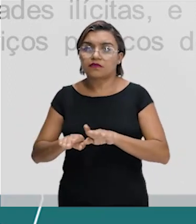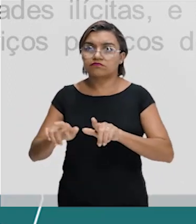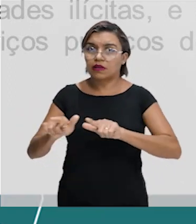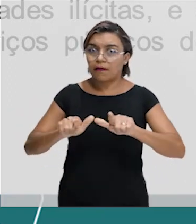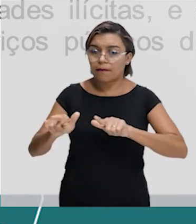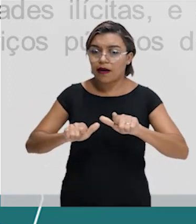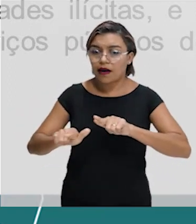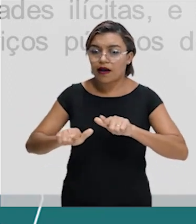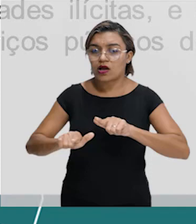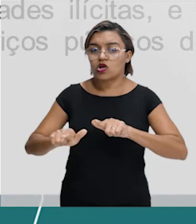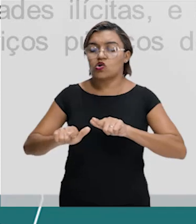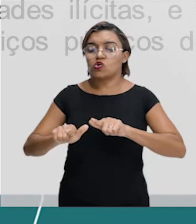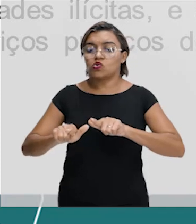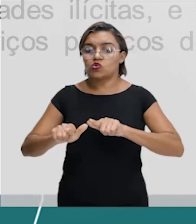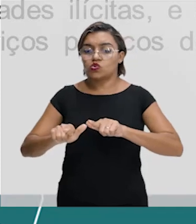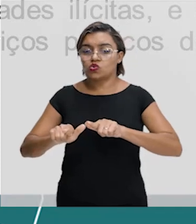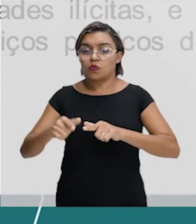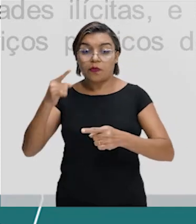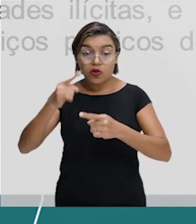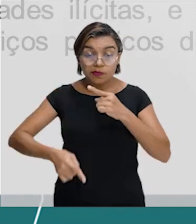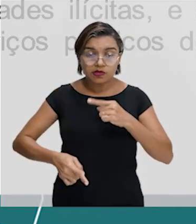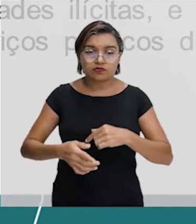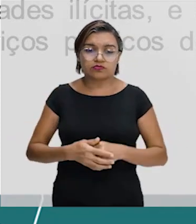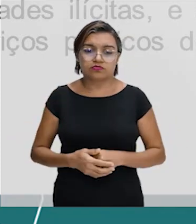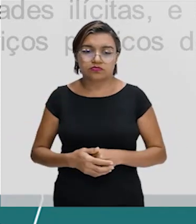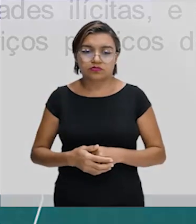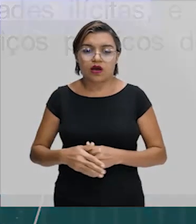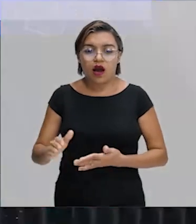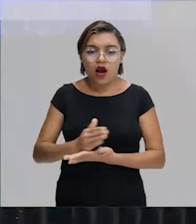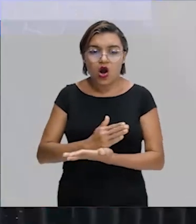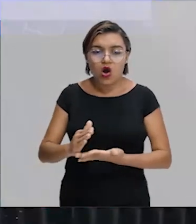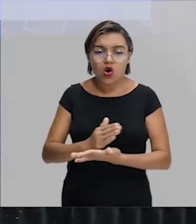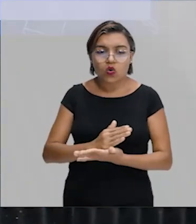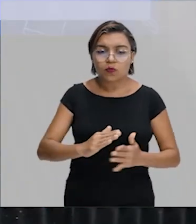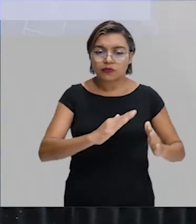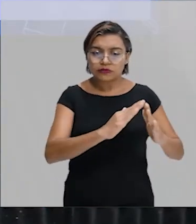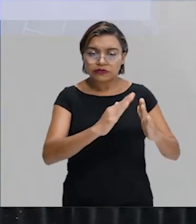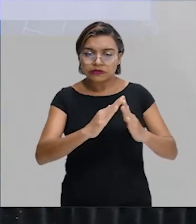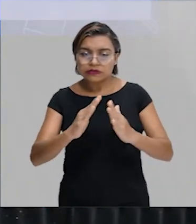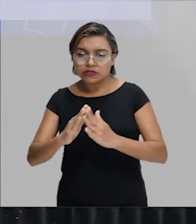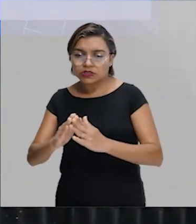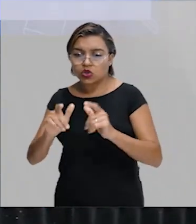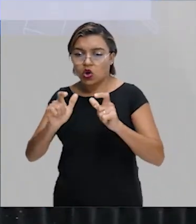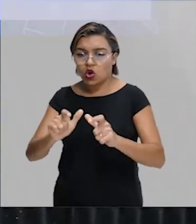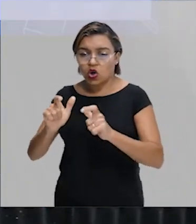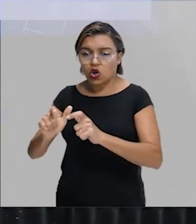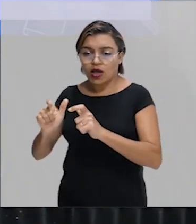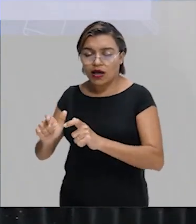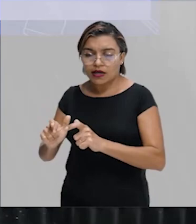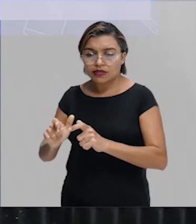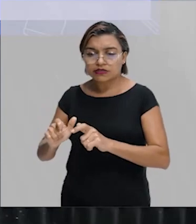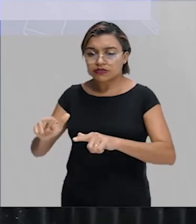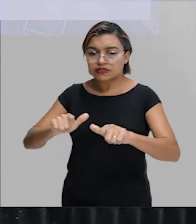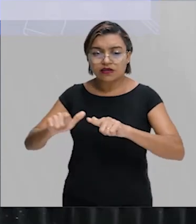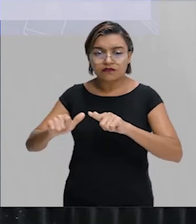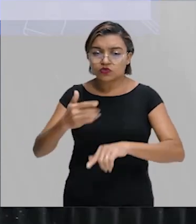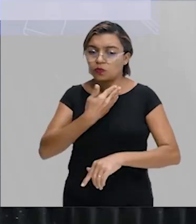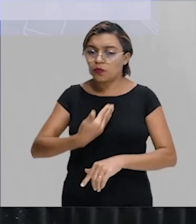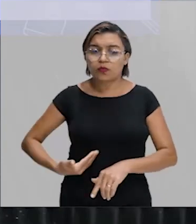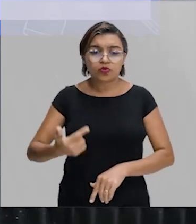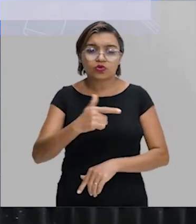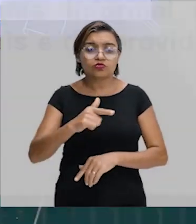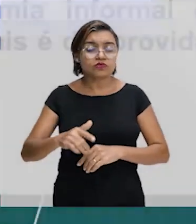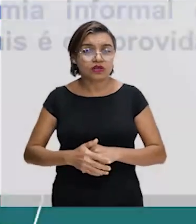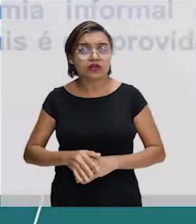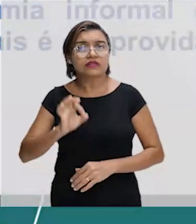residente nesses locais é desprovida de serviços públicos de qualidade. Ora, galera, foi o que nós falamos sobre essa questão.